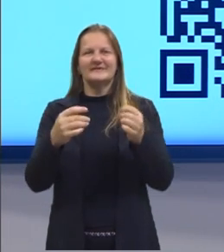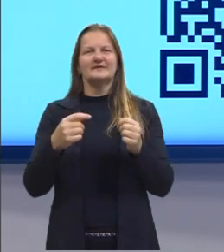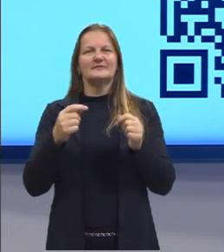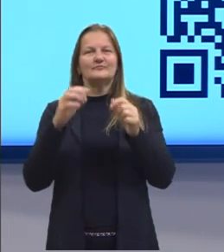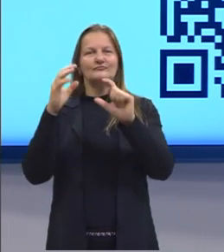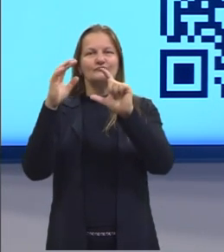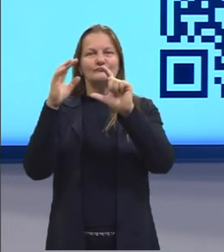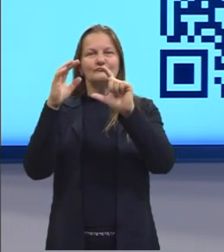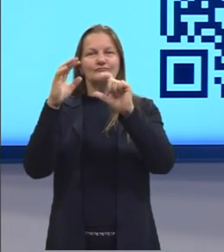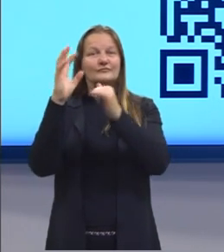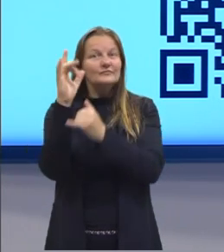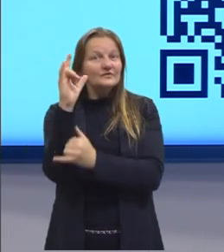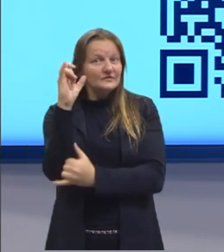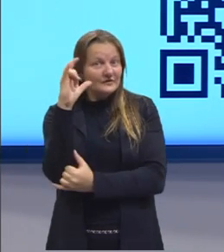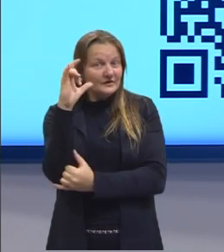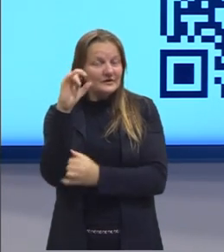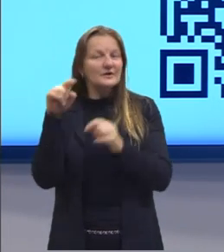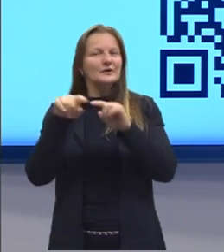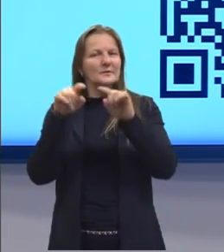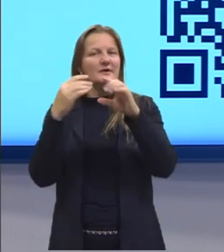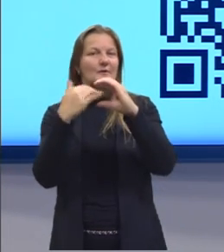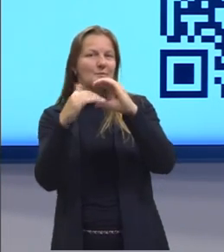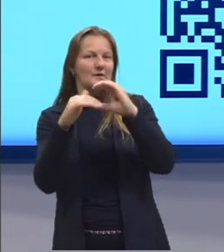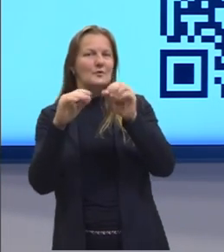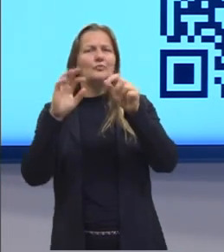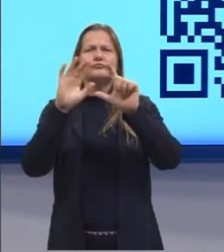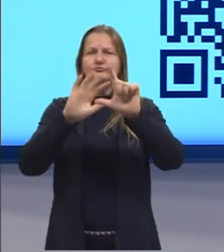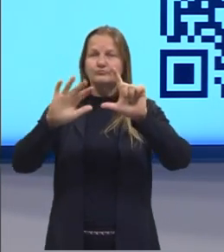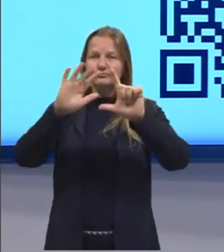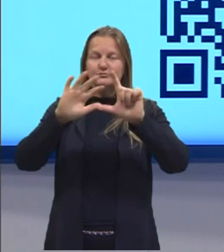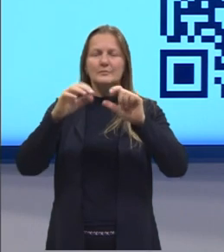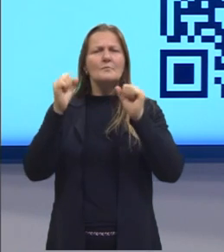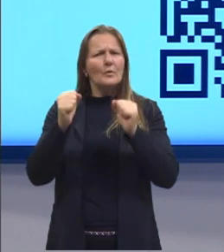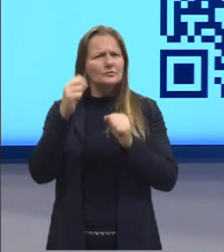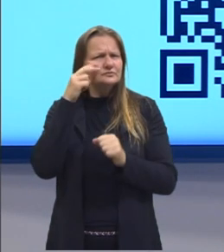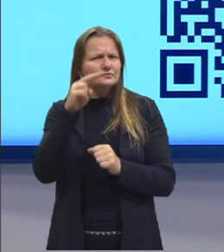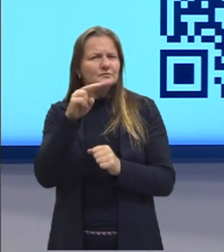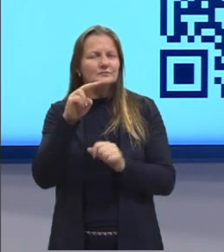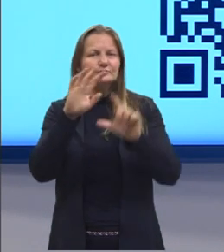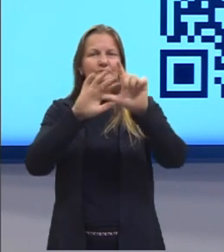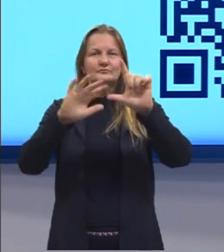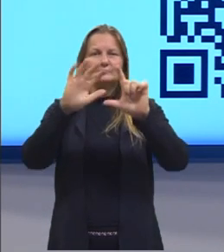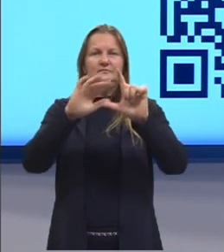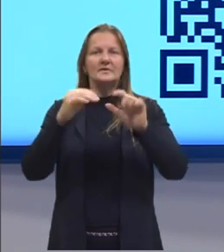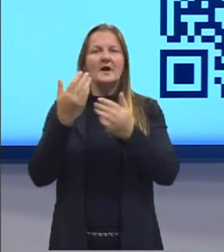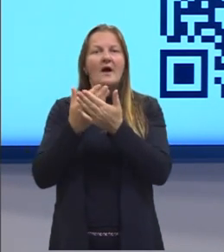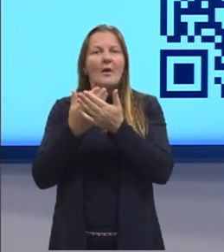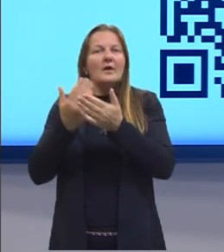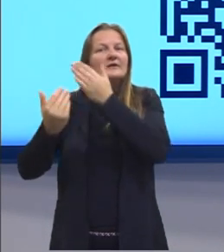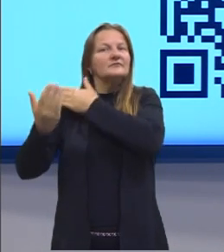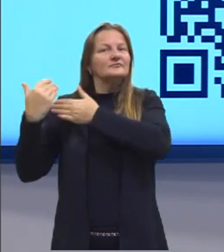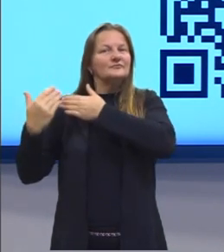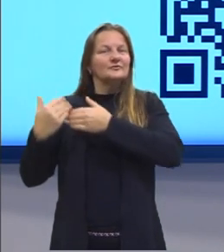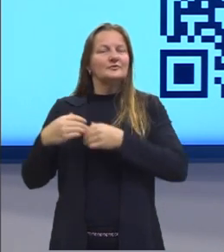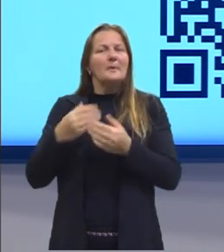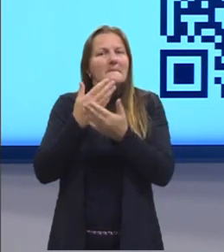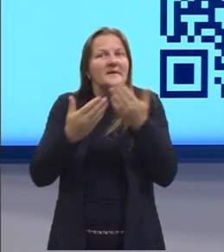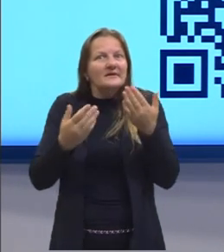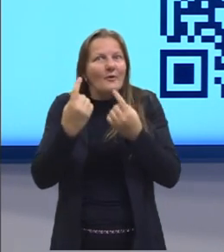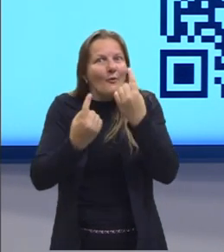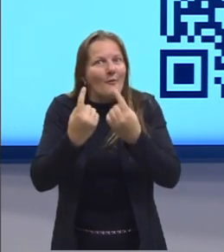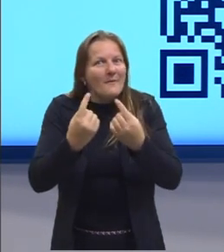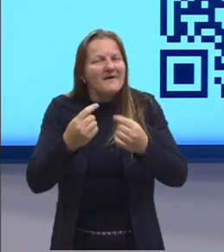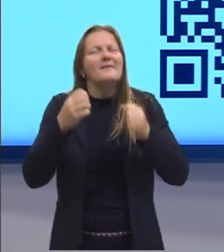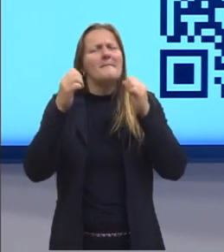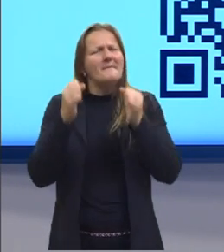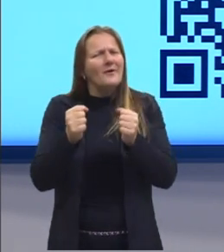Instagram, pelo e-mail e também se precisar assistir às aulas que já foram transmitidas, perdeu alguma aula de